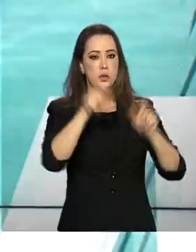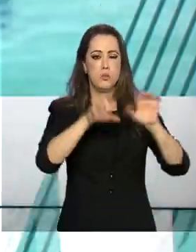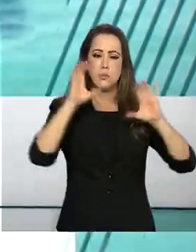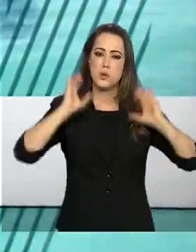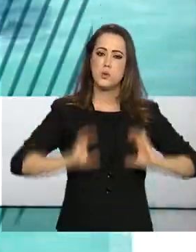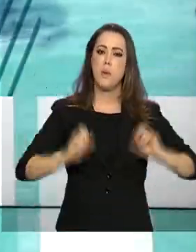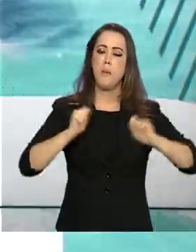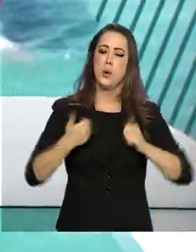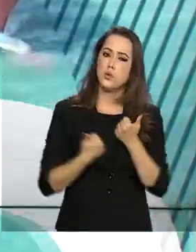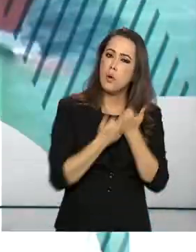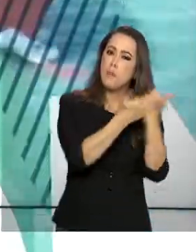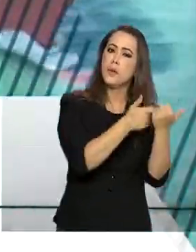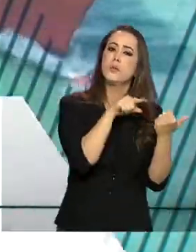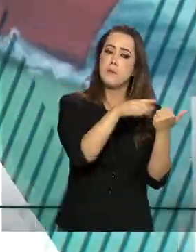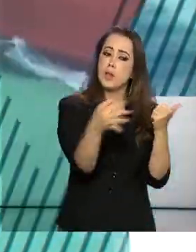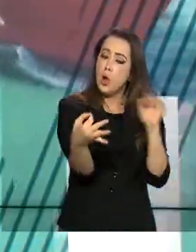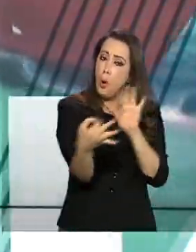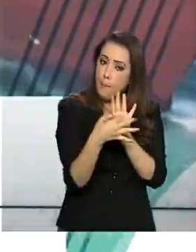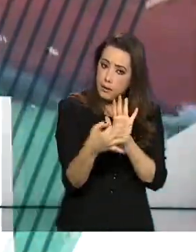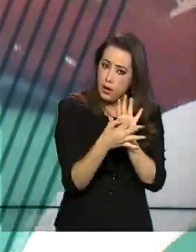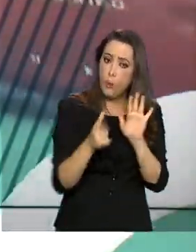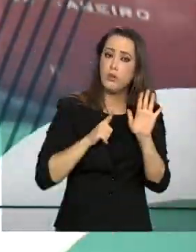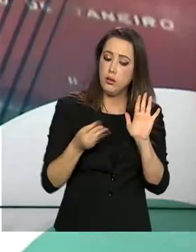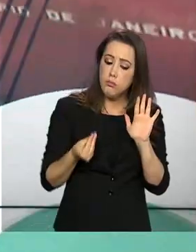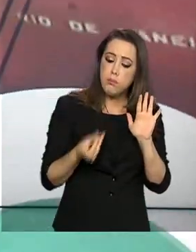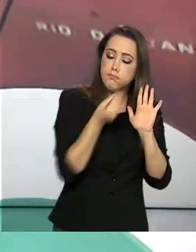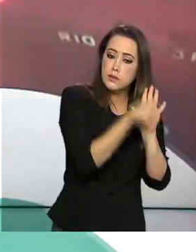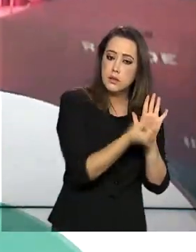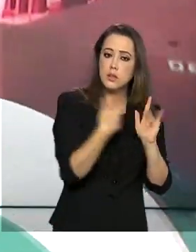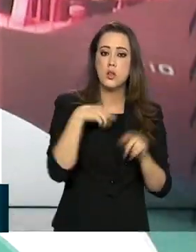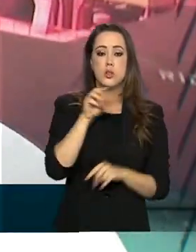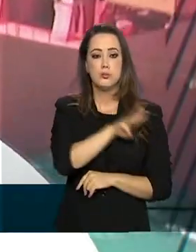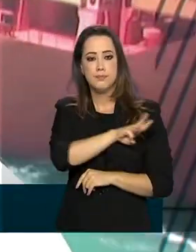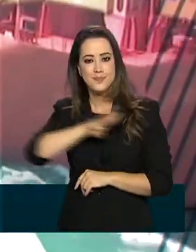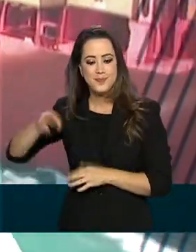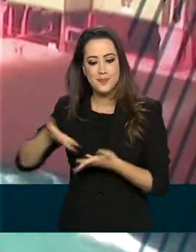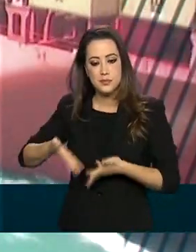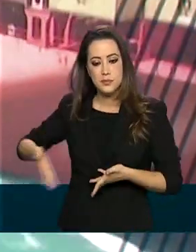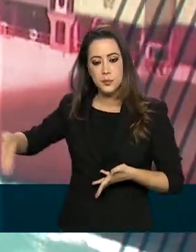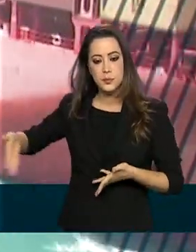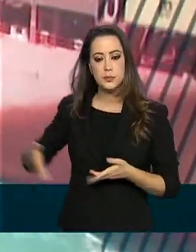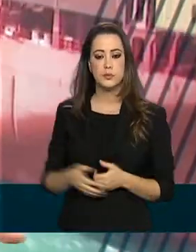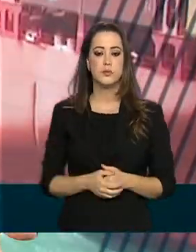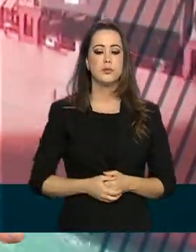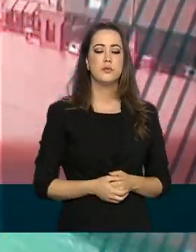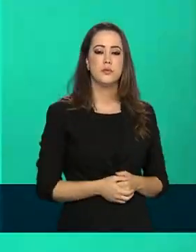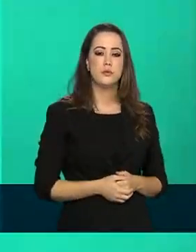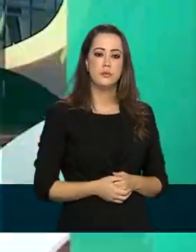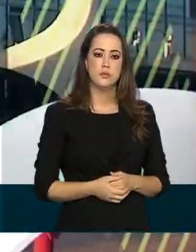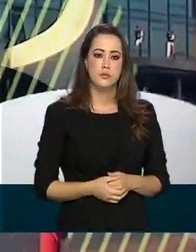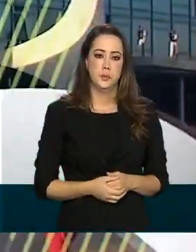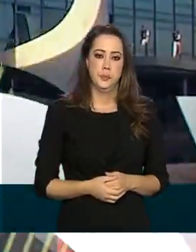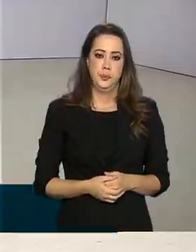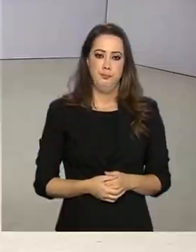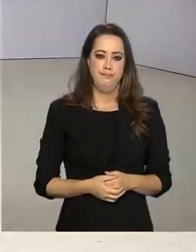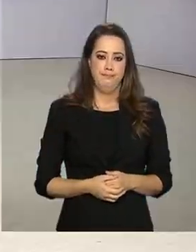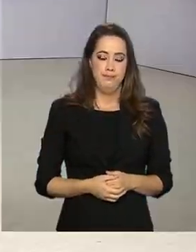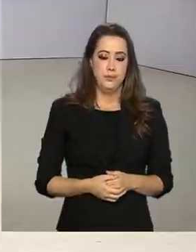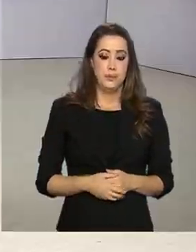pode contribuir com sugestões. Para participar, basta acessar a página do Arquivo Nacional para mais informações.